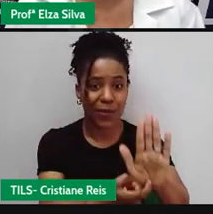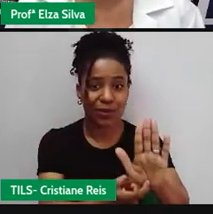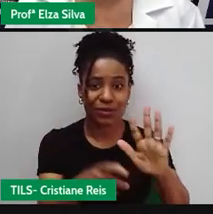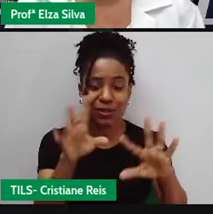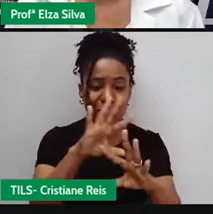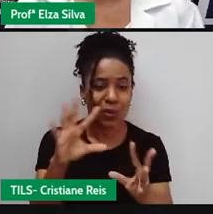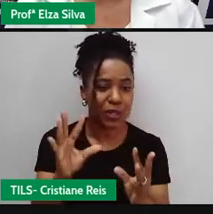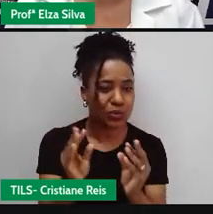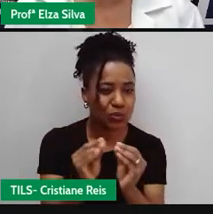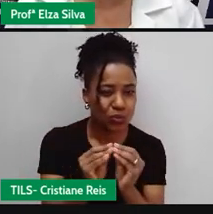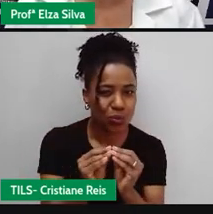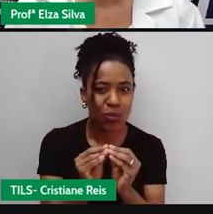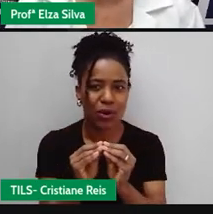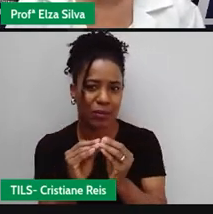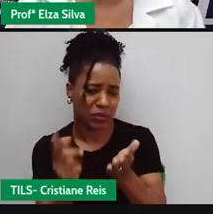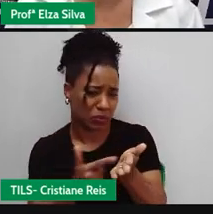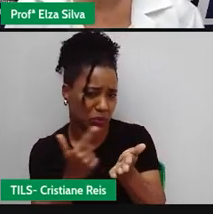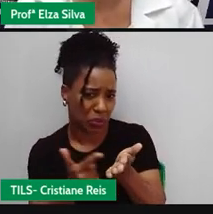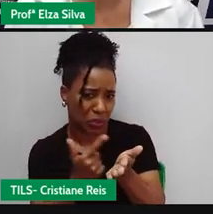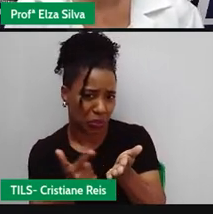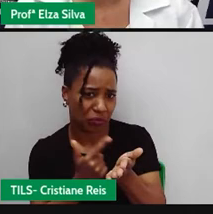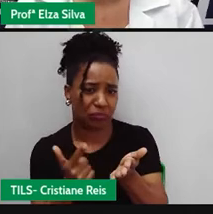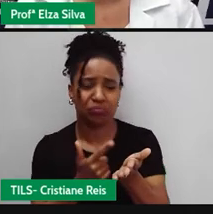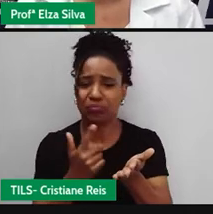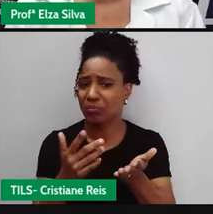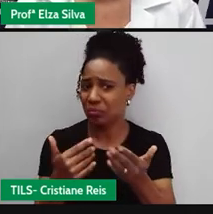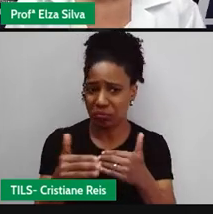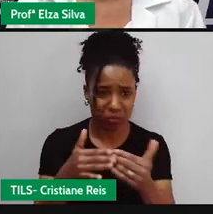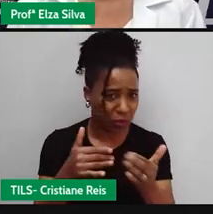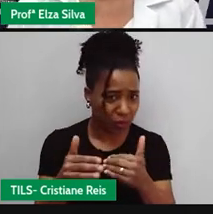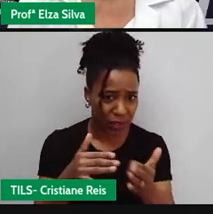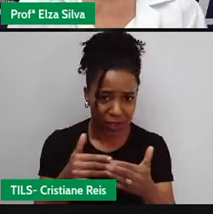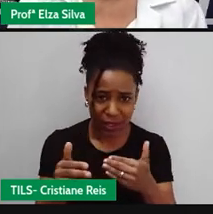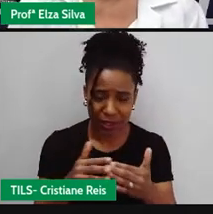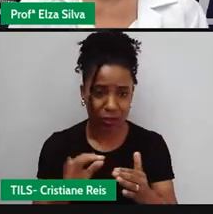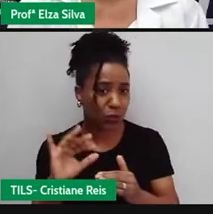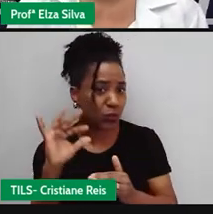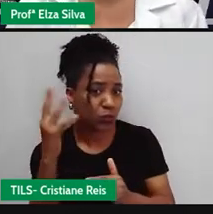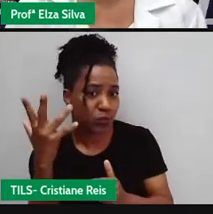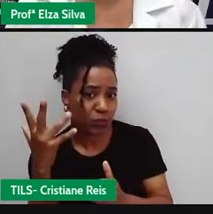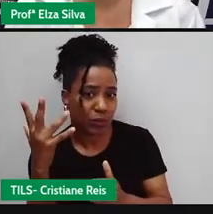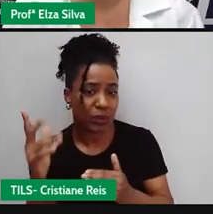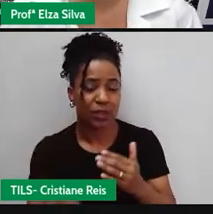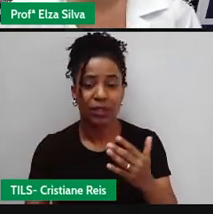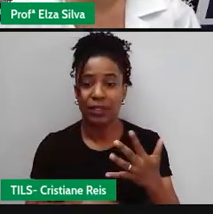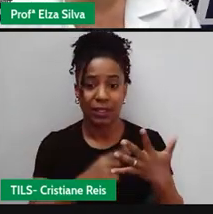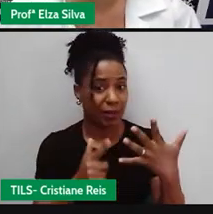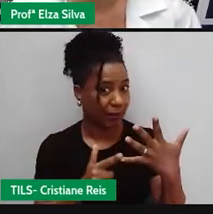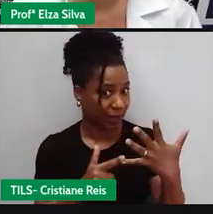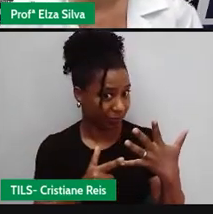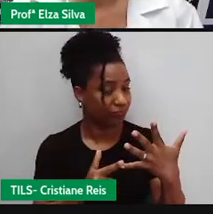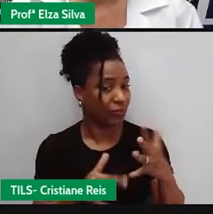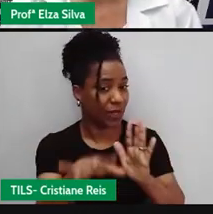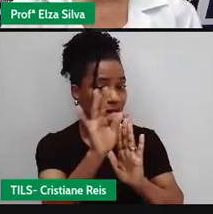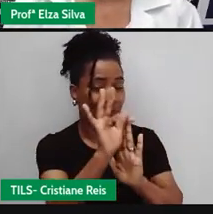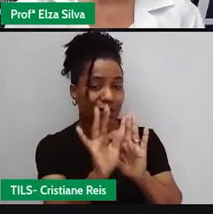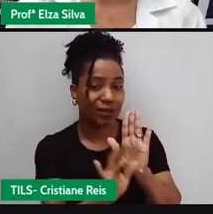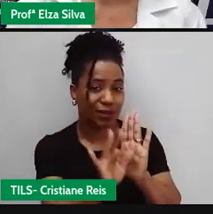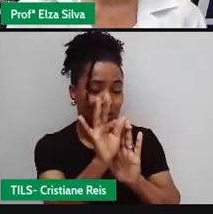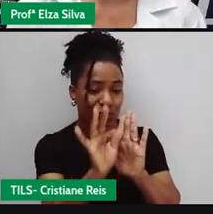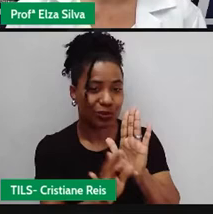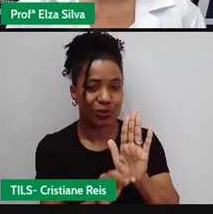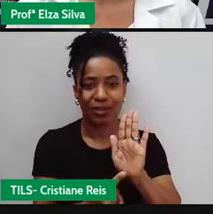um livro, uma série, um evento Trata-se de um texto expositivo E